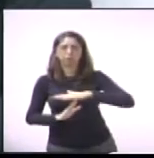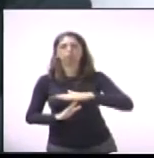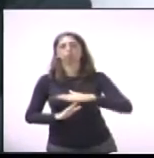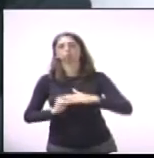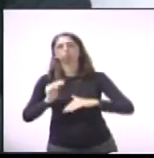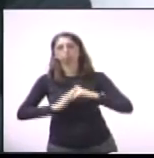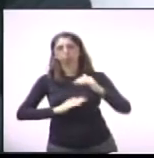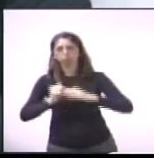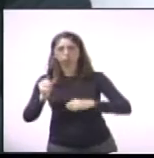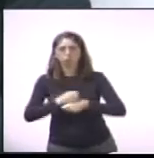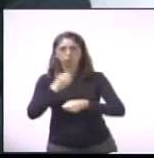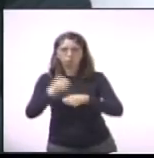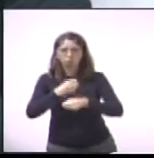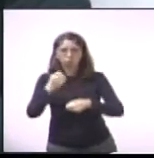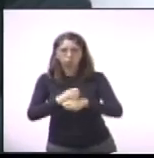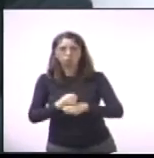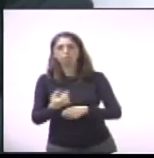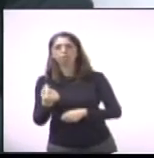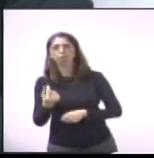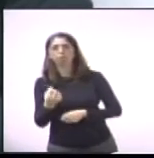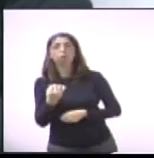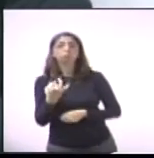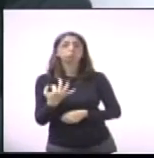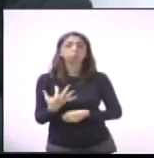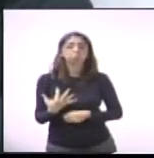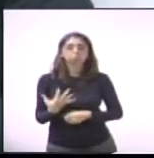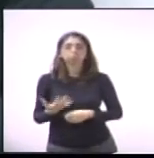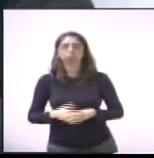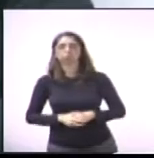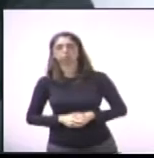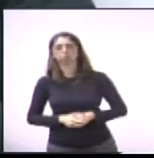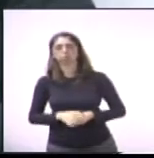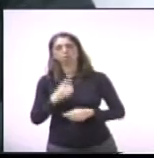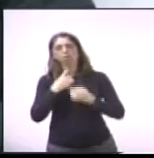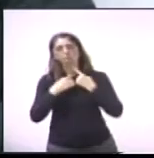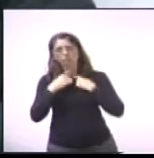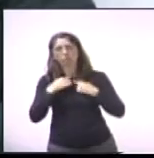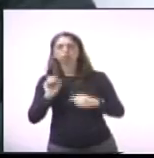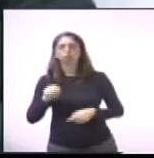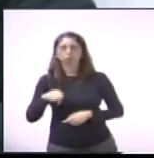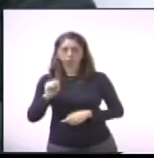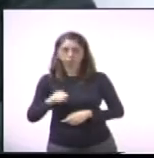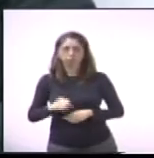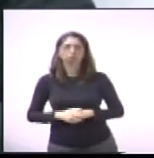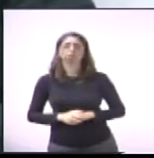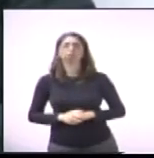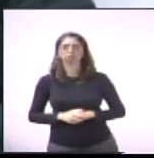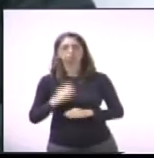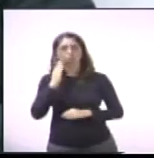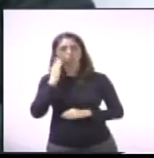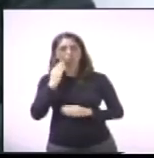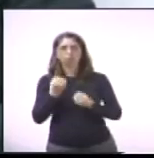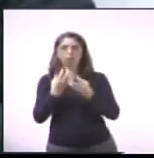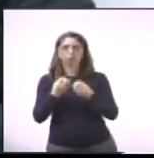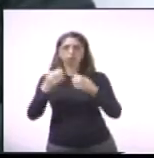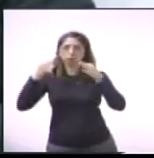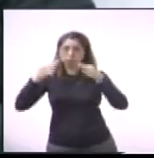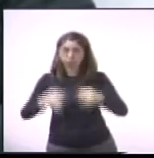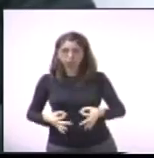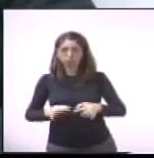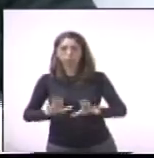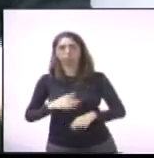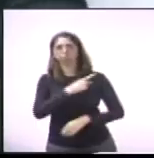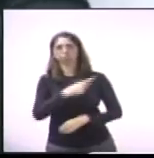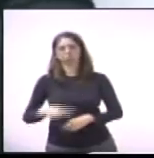licitado, orçado, enfim. Mas esse é o meu desejo também, e saber os prazos. Então, presidente,